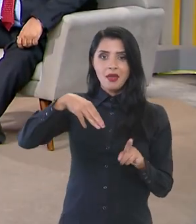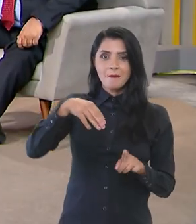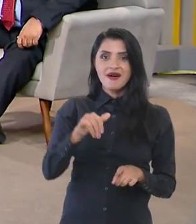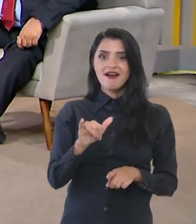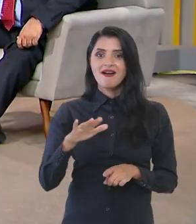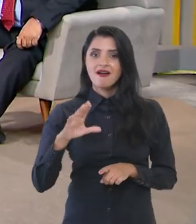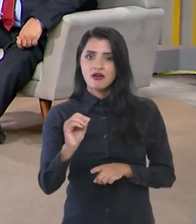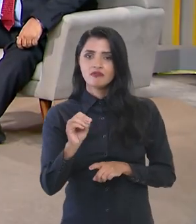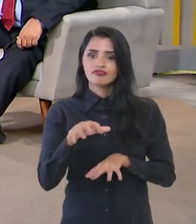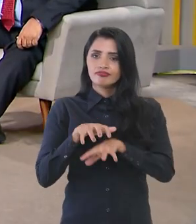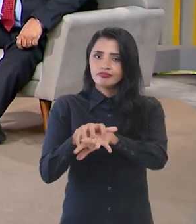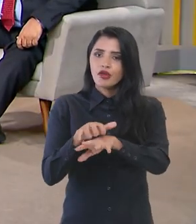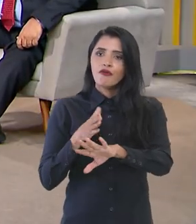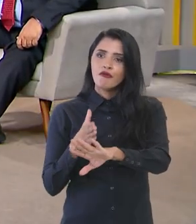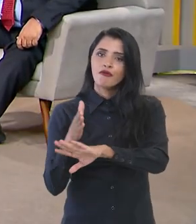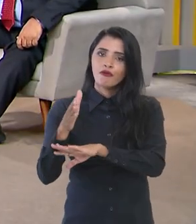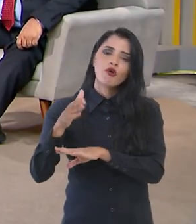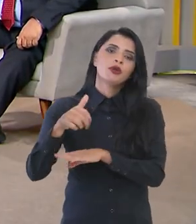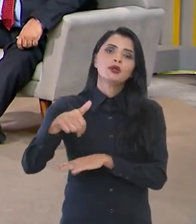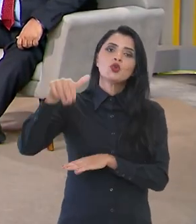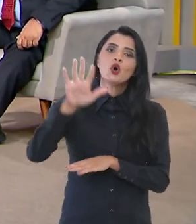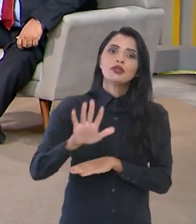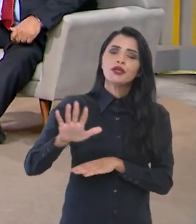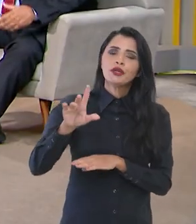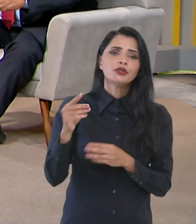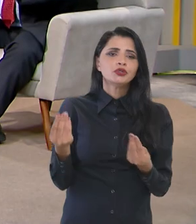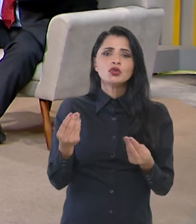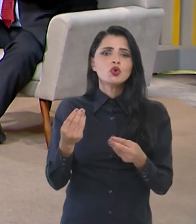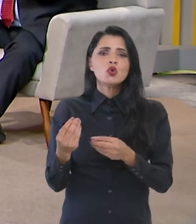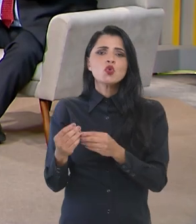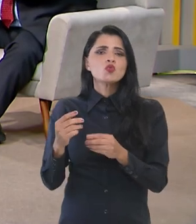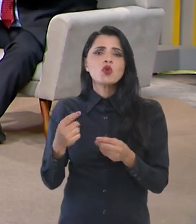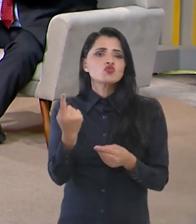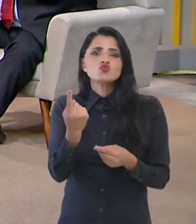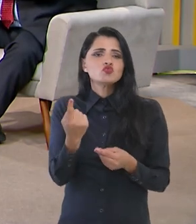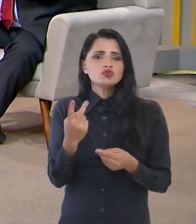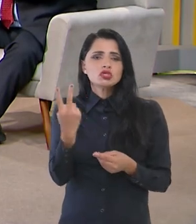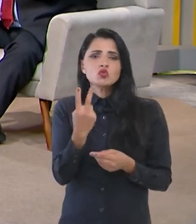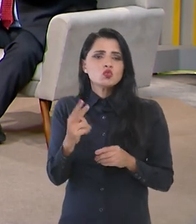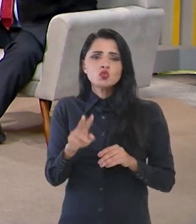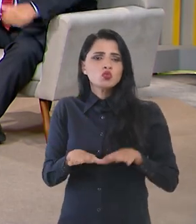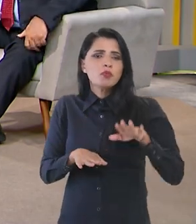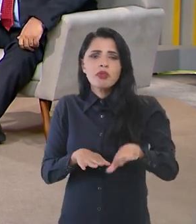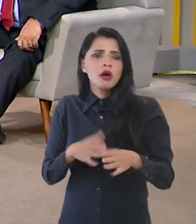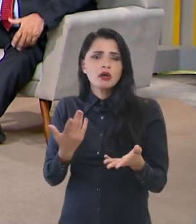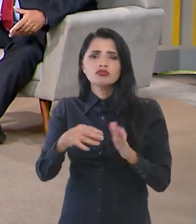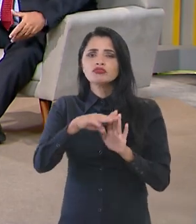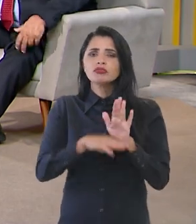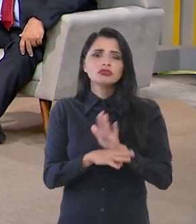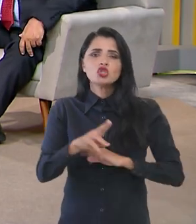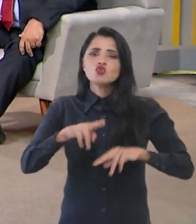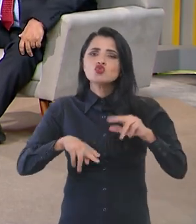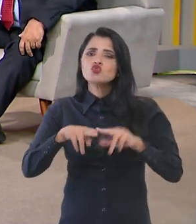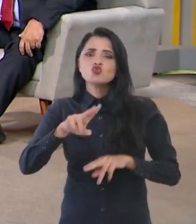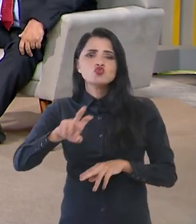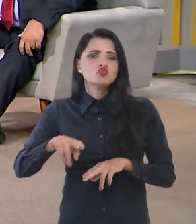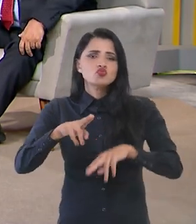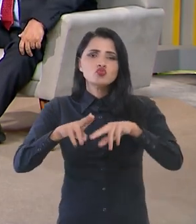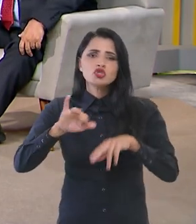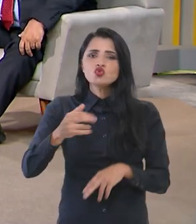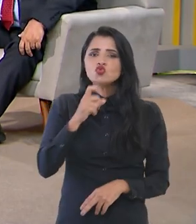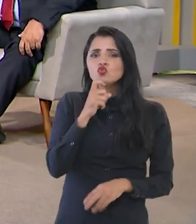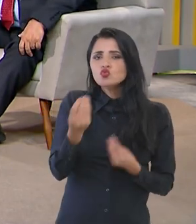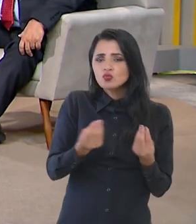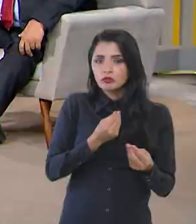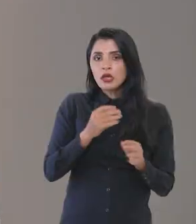agora, as caravanas passaram pelos estados do Nordeste. Qual é o próximo passo? é a agenda para junho e julho? Bom,